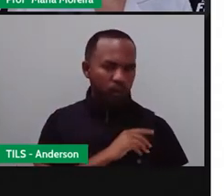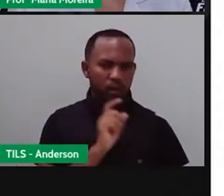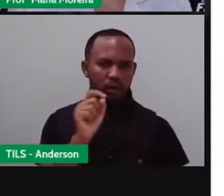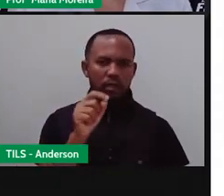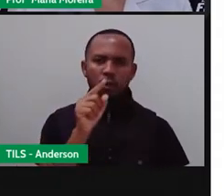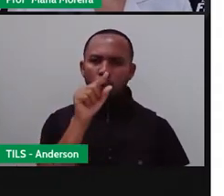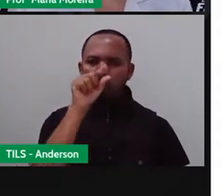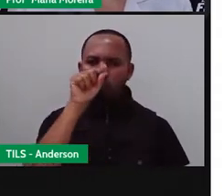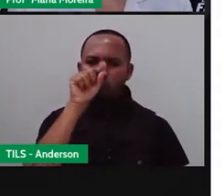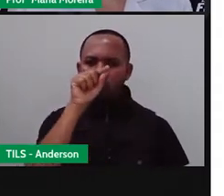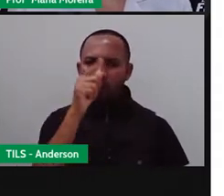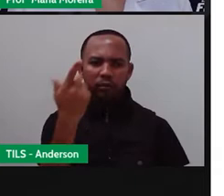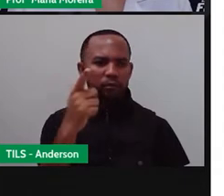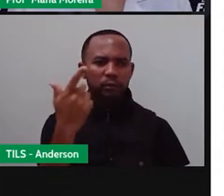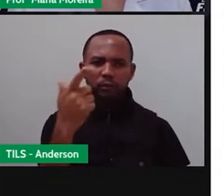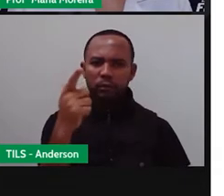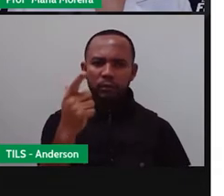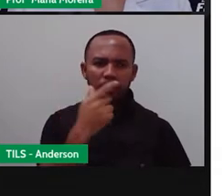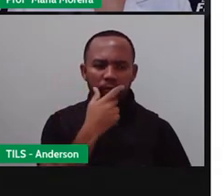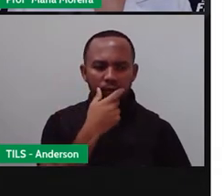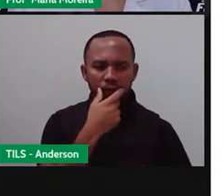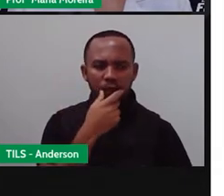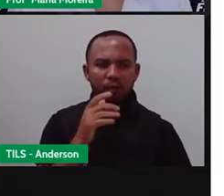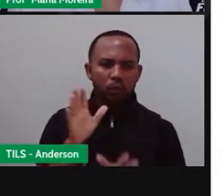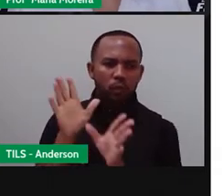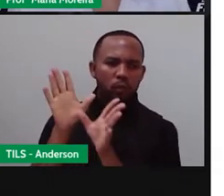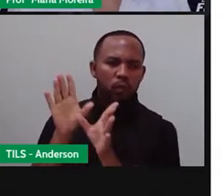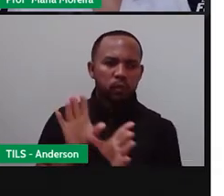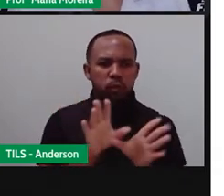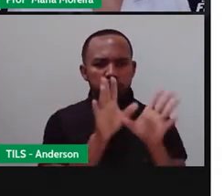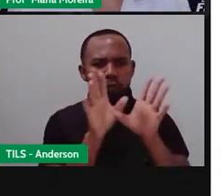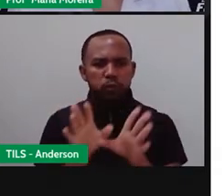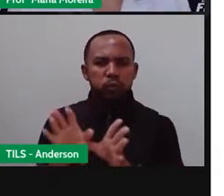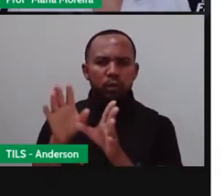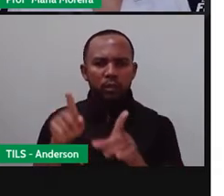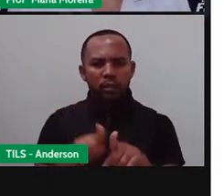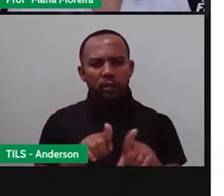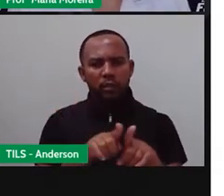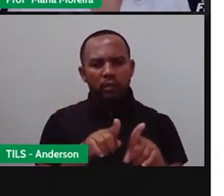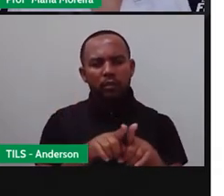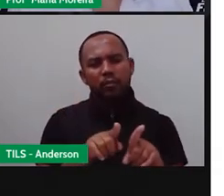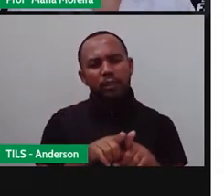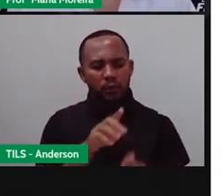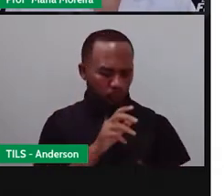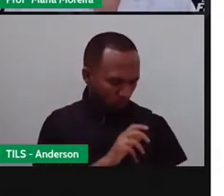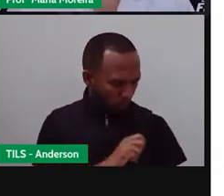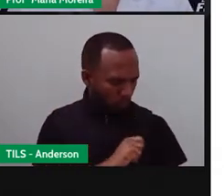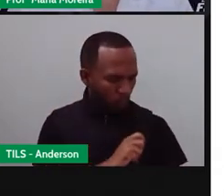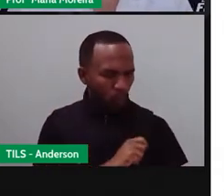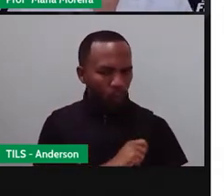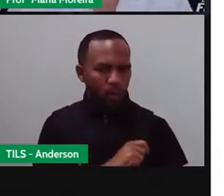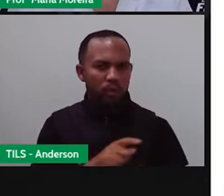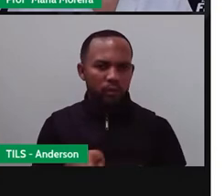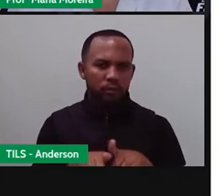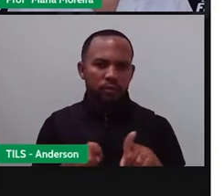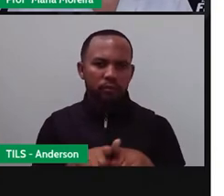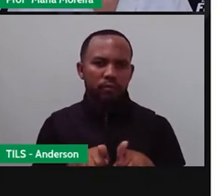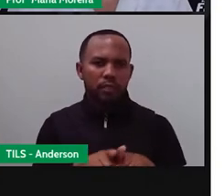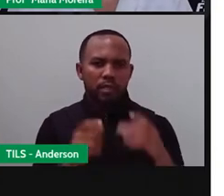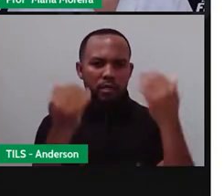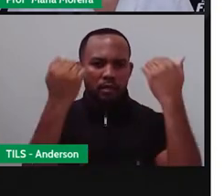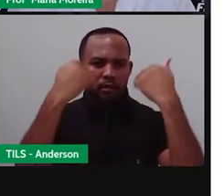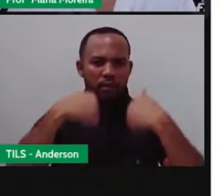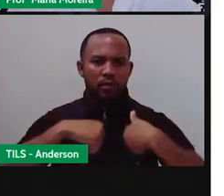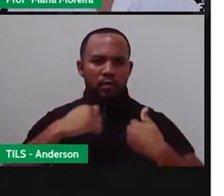Não. Ele tem a asa, né? Mas o mocego, ele é um mamífero porque ele tem a gestação interna,